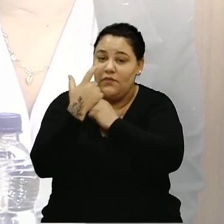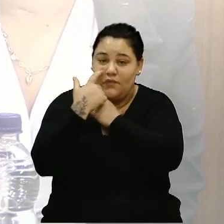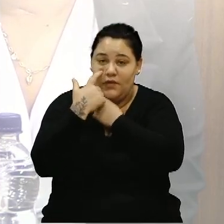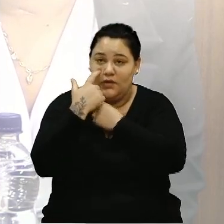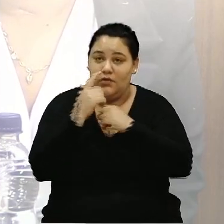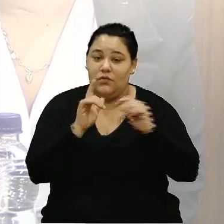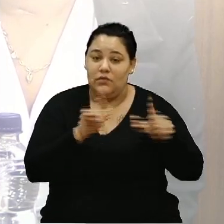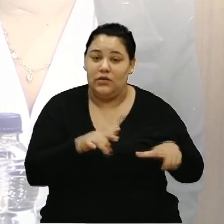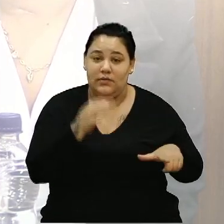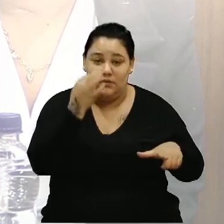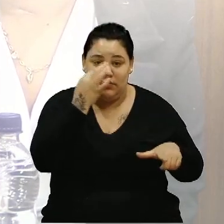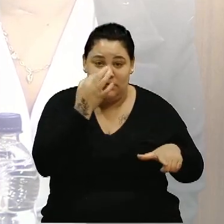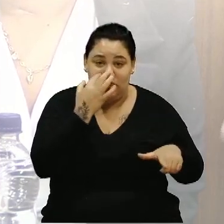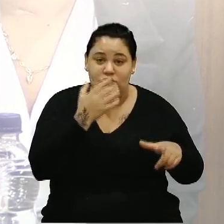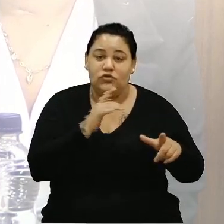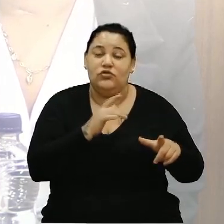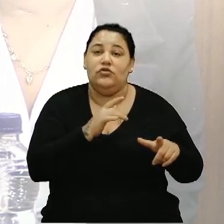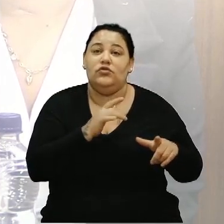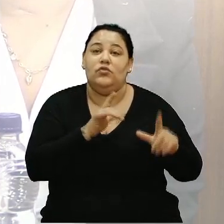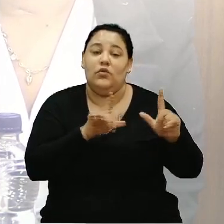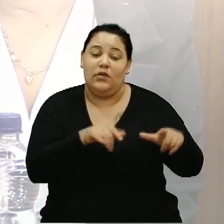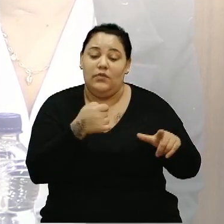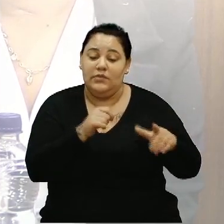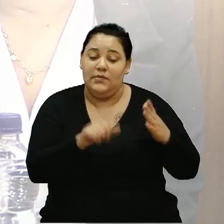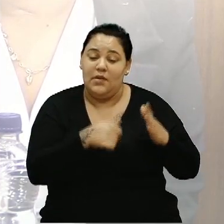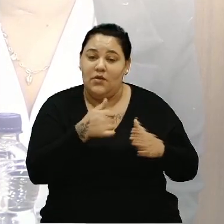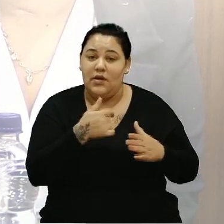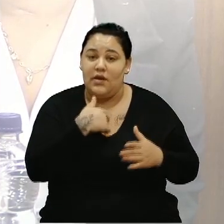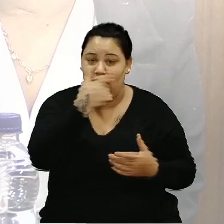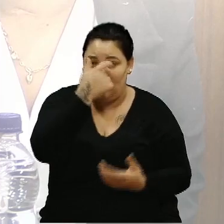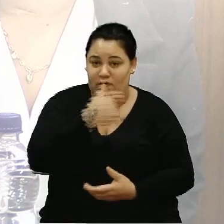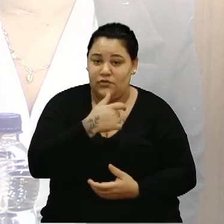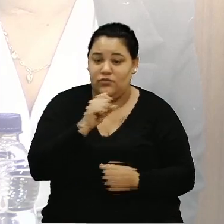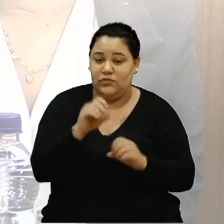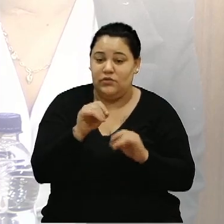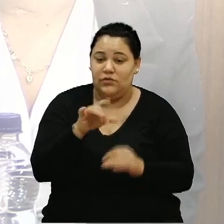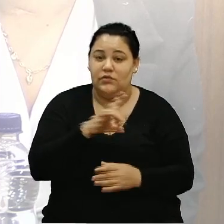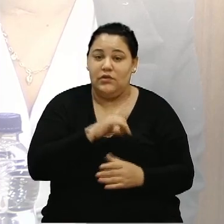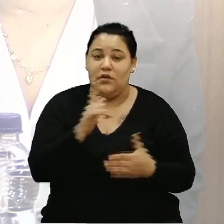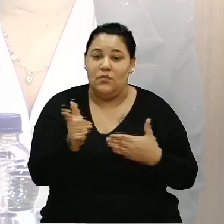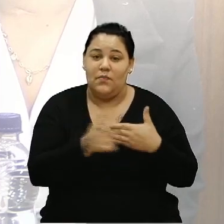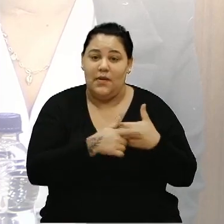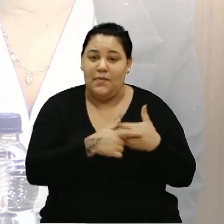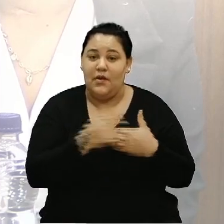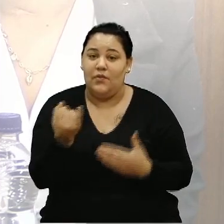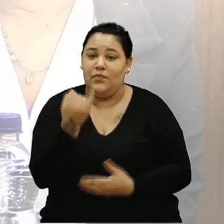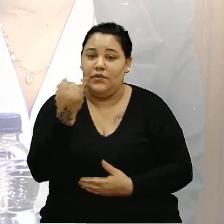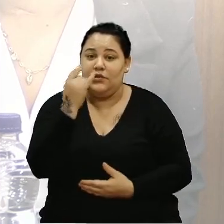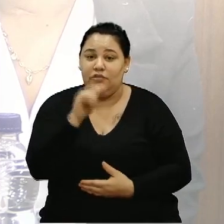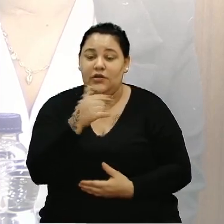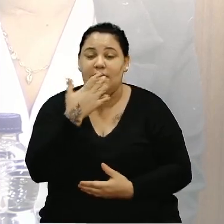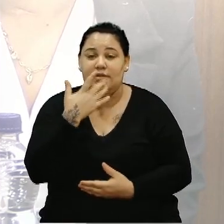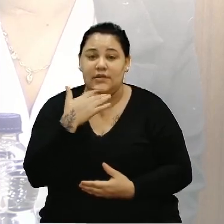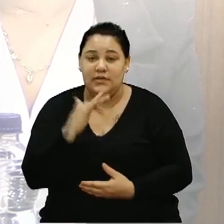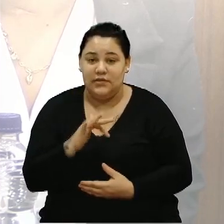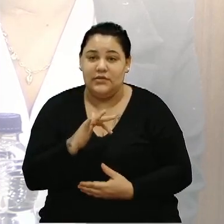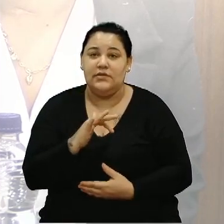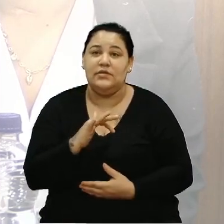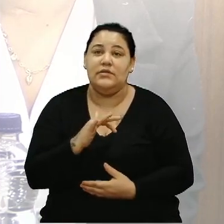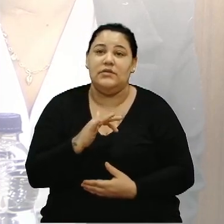avançar. Aí eu acho que a educação tem uma função super importante. Que é as nossas crianças, os nossos jovens.